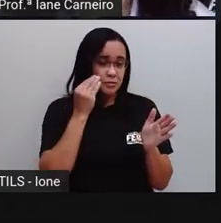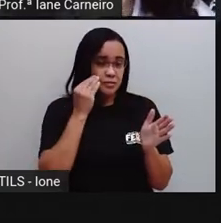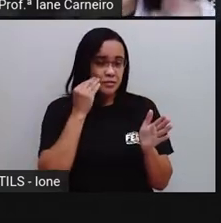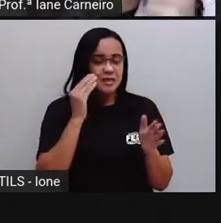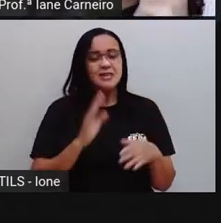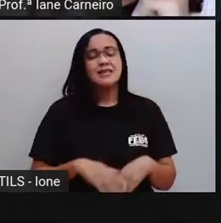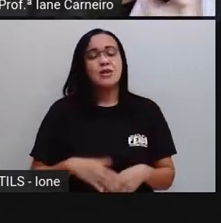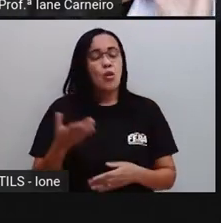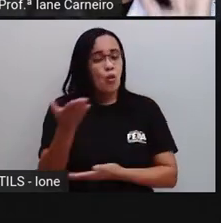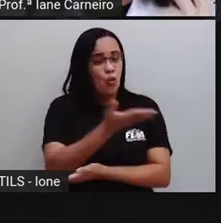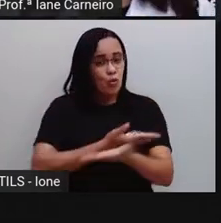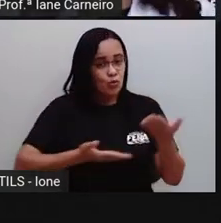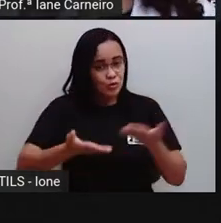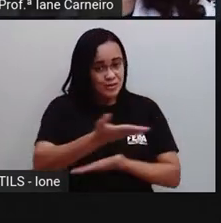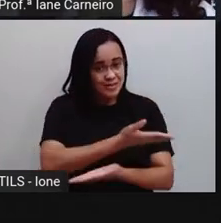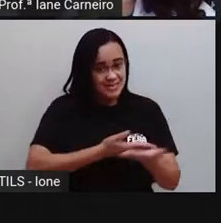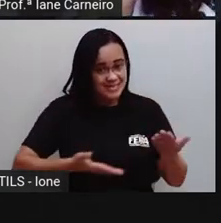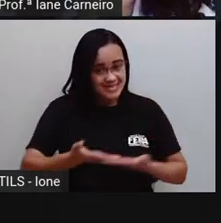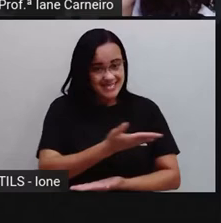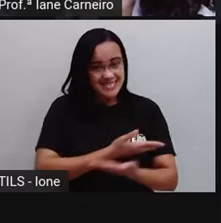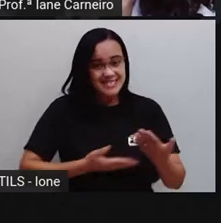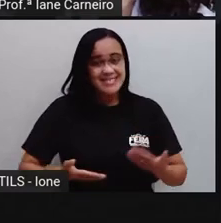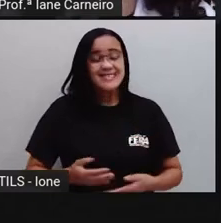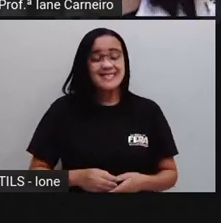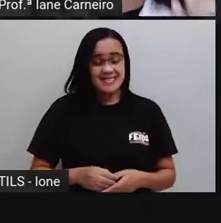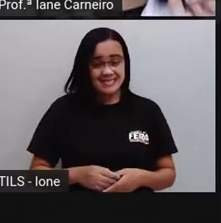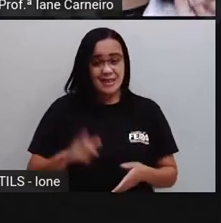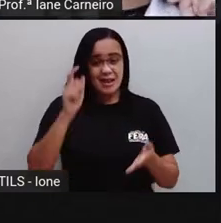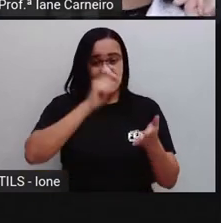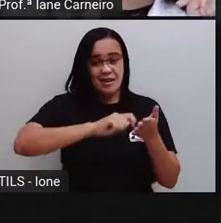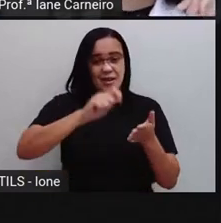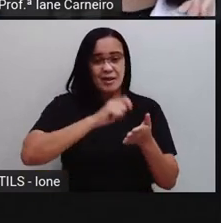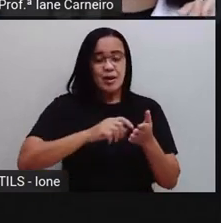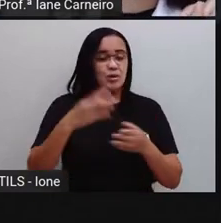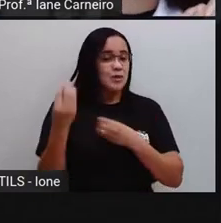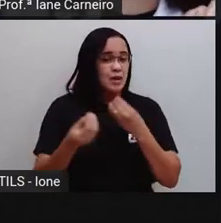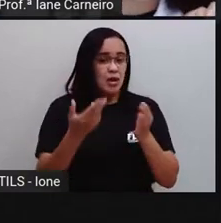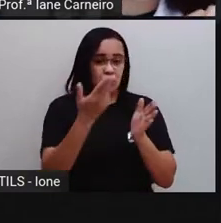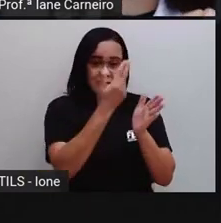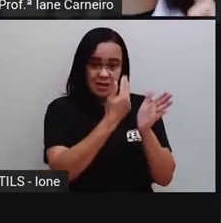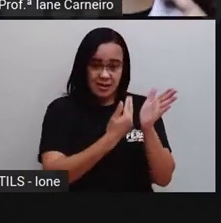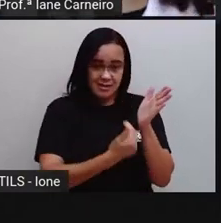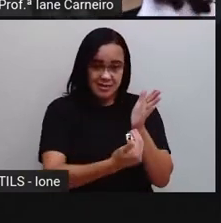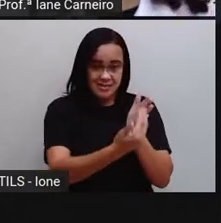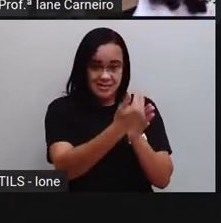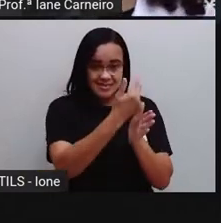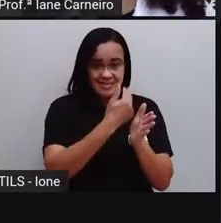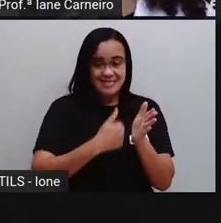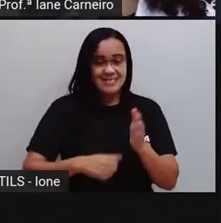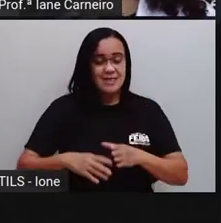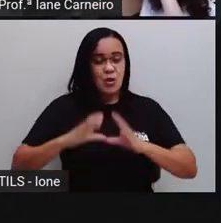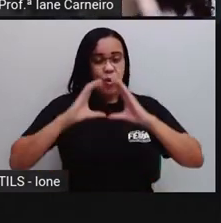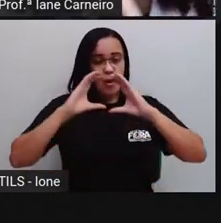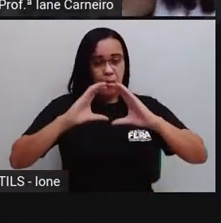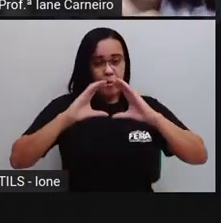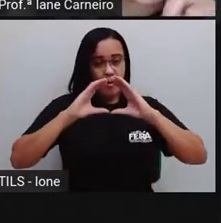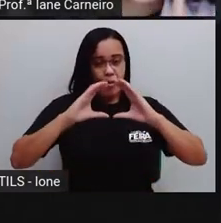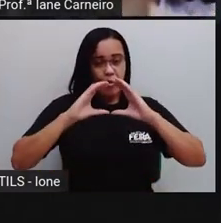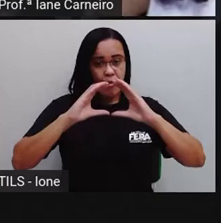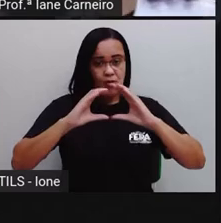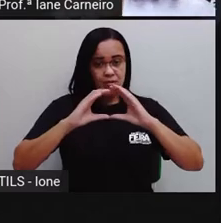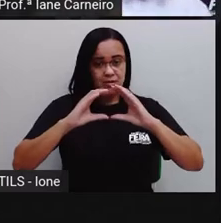Olha só. A gente vai desenhar uma bola, deixa eu tirar aqui a caneta. Uma bola do lado